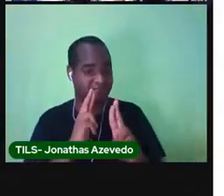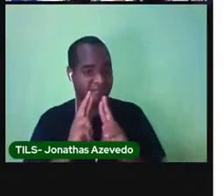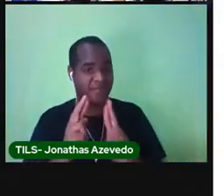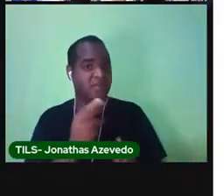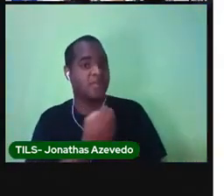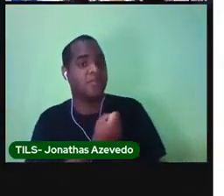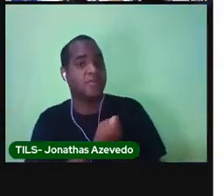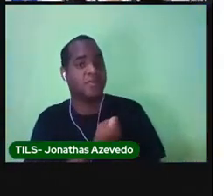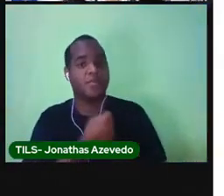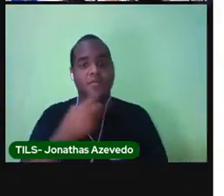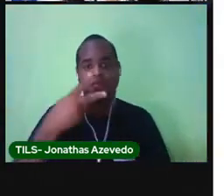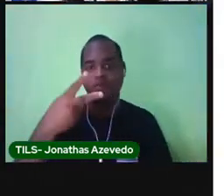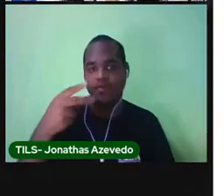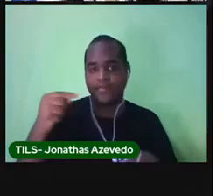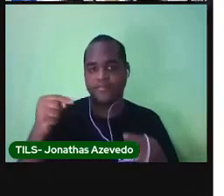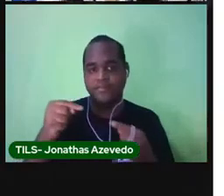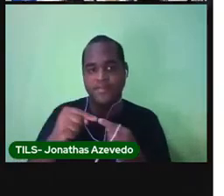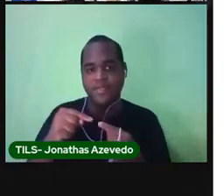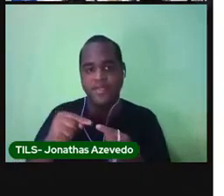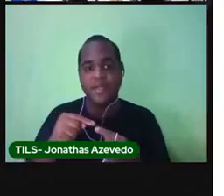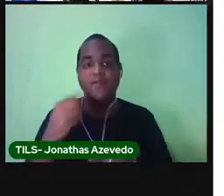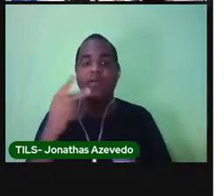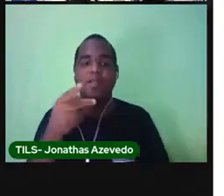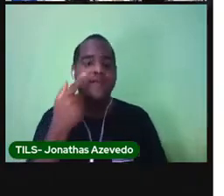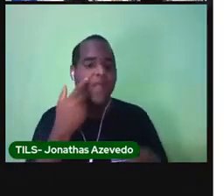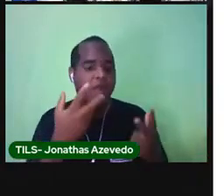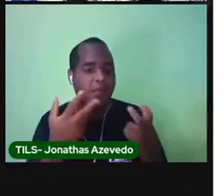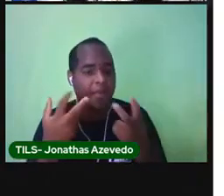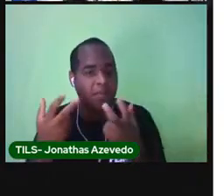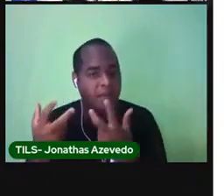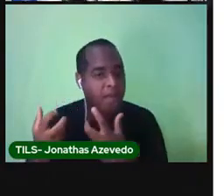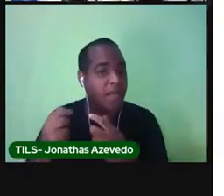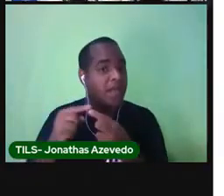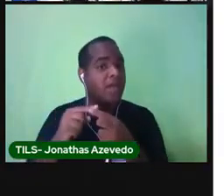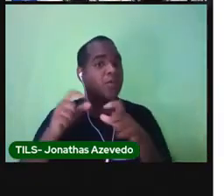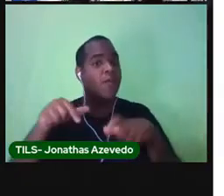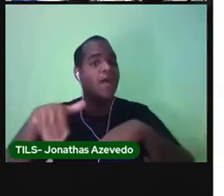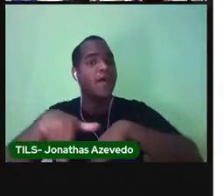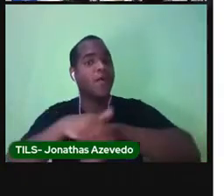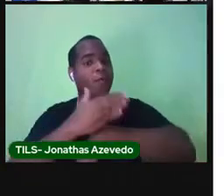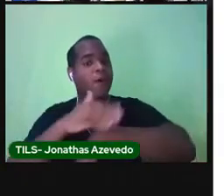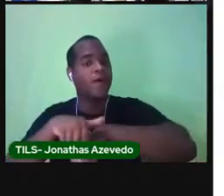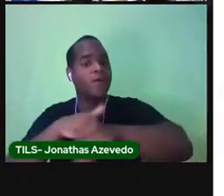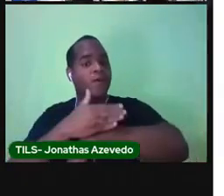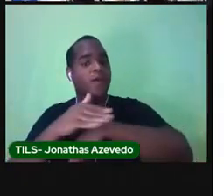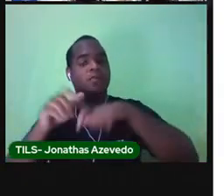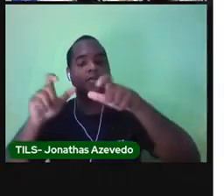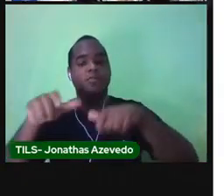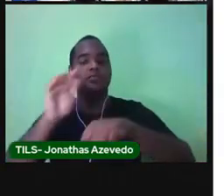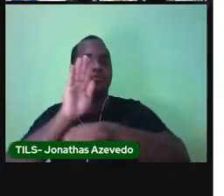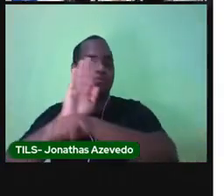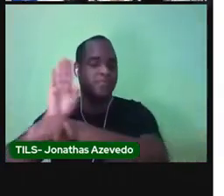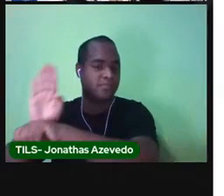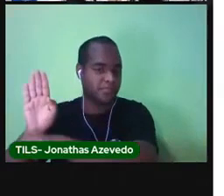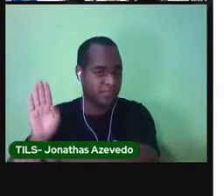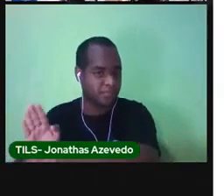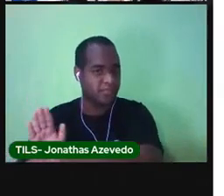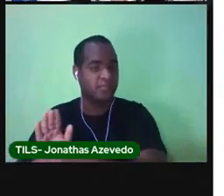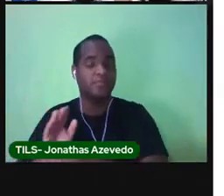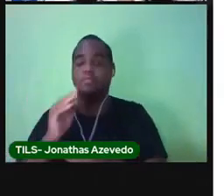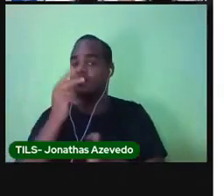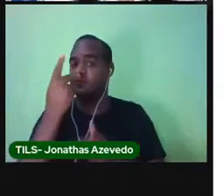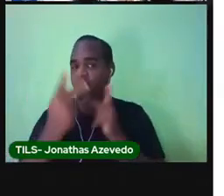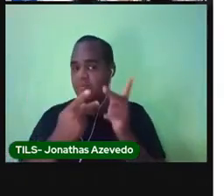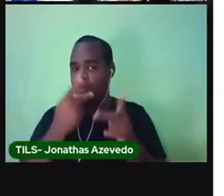número 2 pelo que você vê quando anda nas ruas do seu bairro. Não pode falar de um